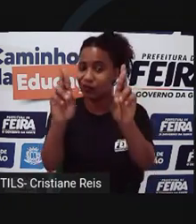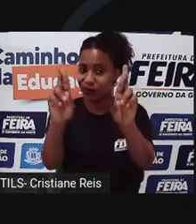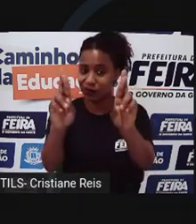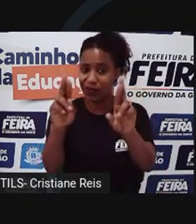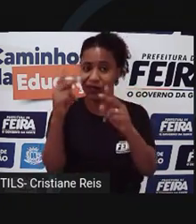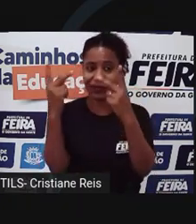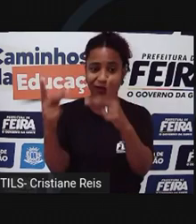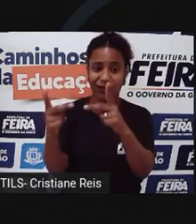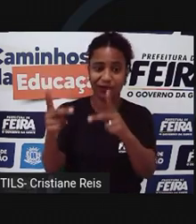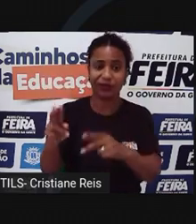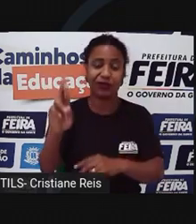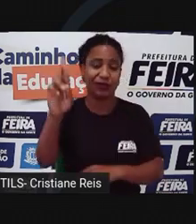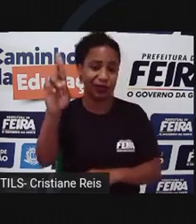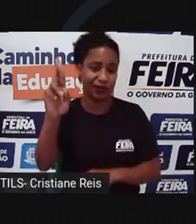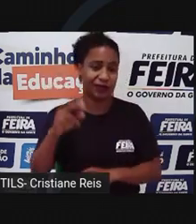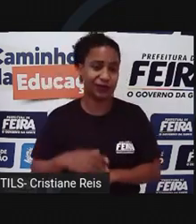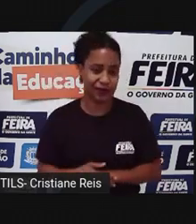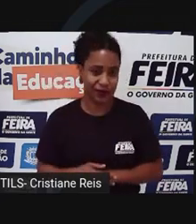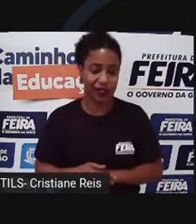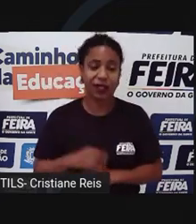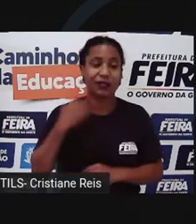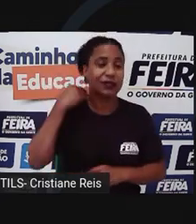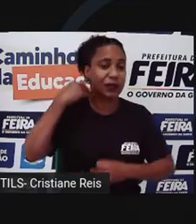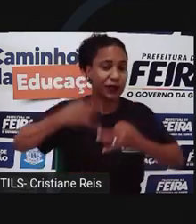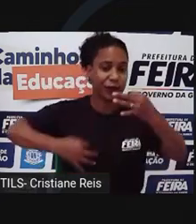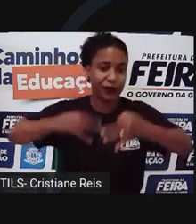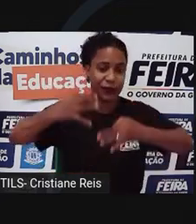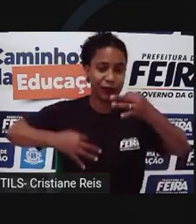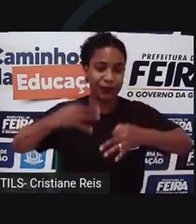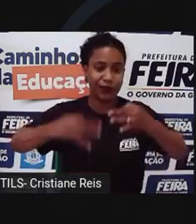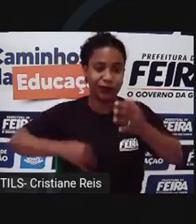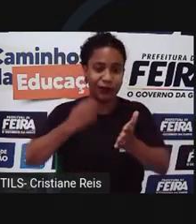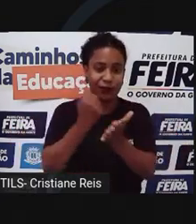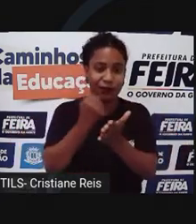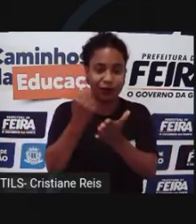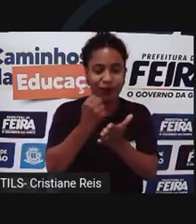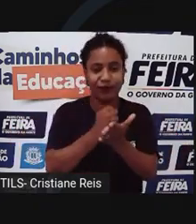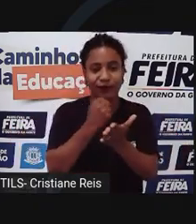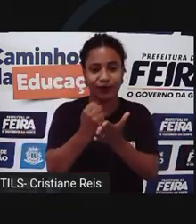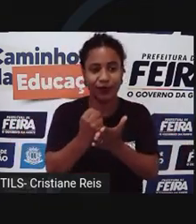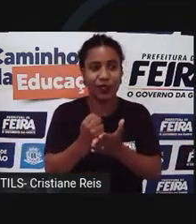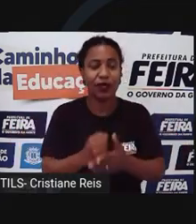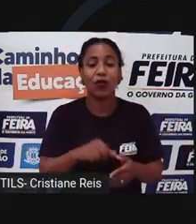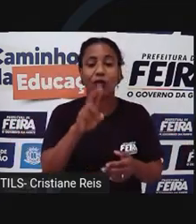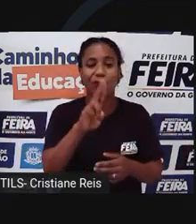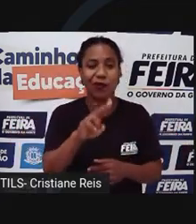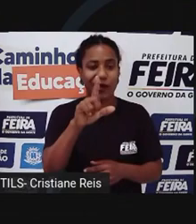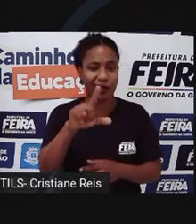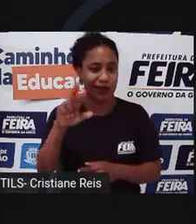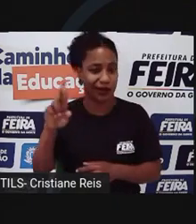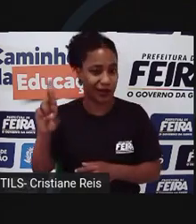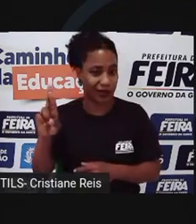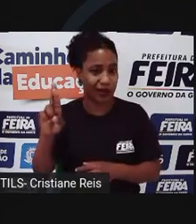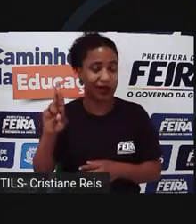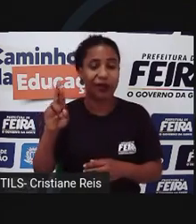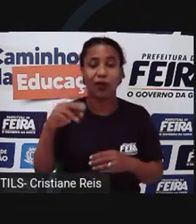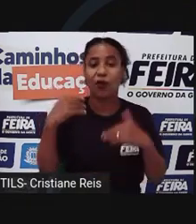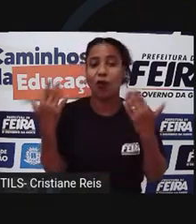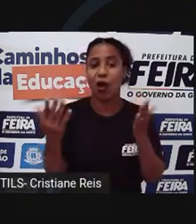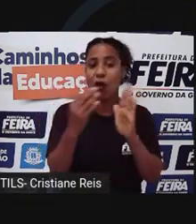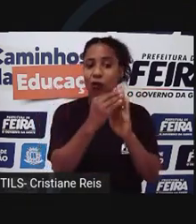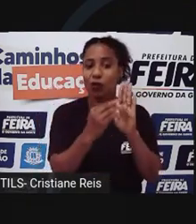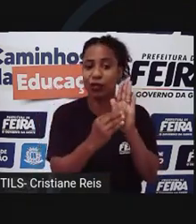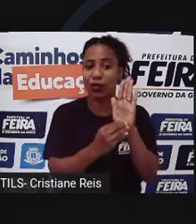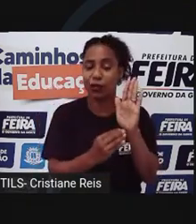decisão judicial que contenha a URL e esteja devidamente descrita qual o conteúdo que você pretende